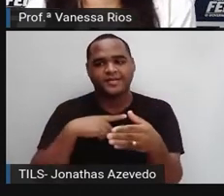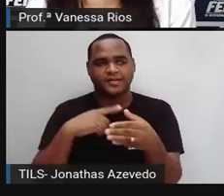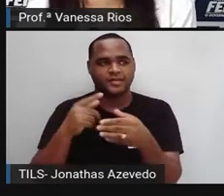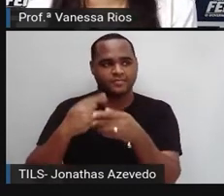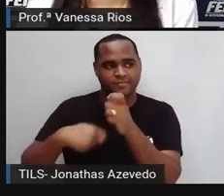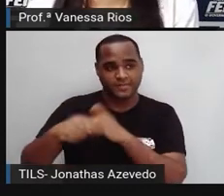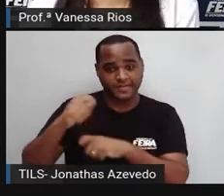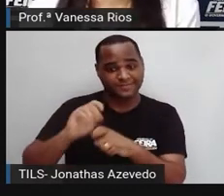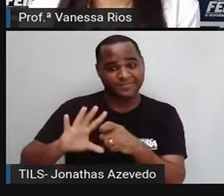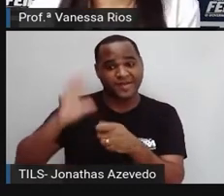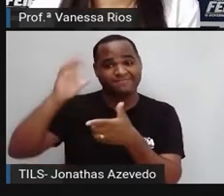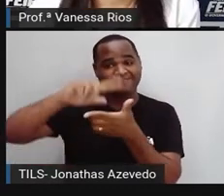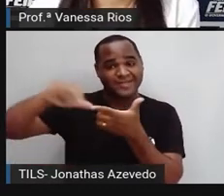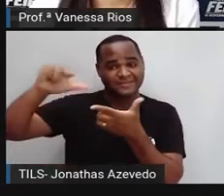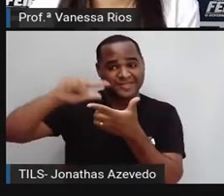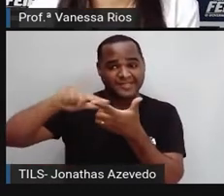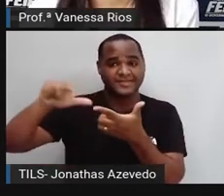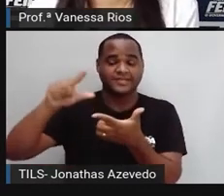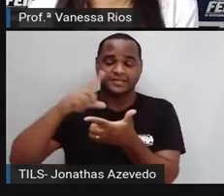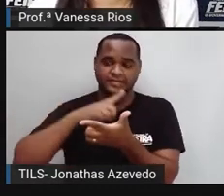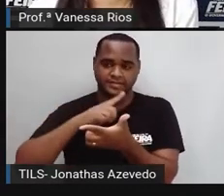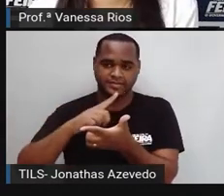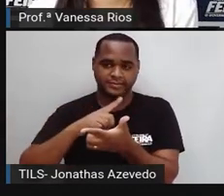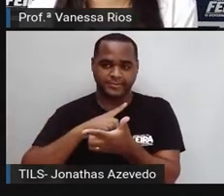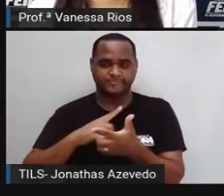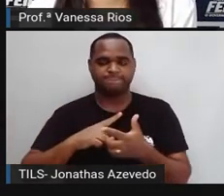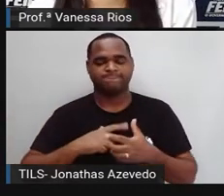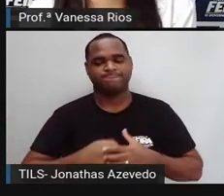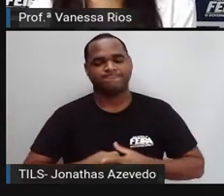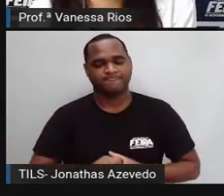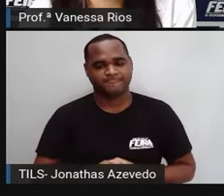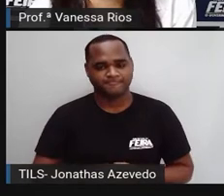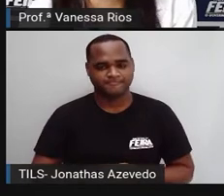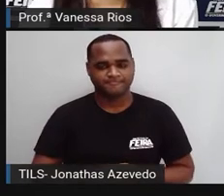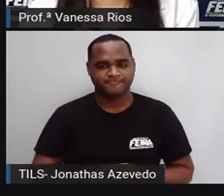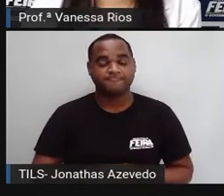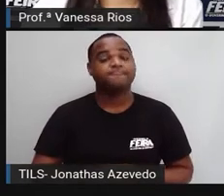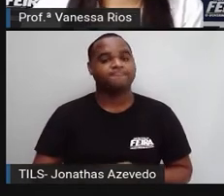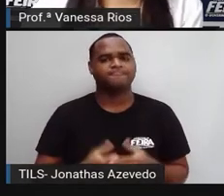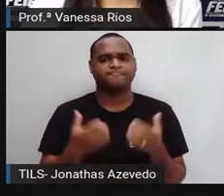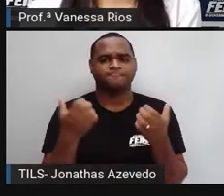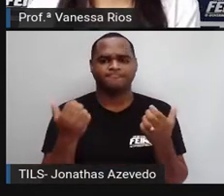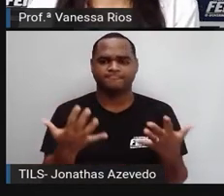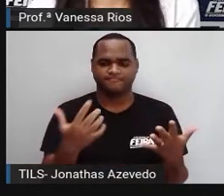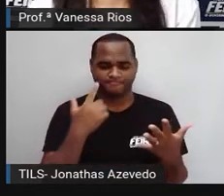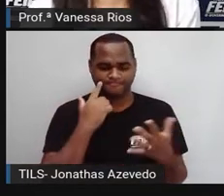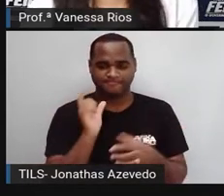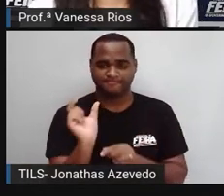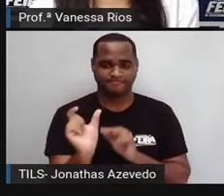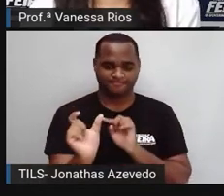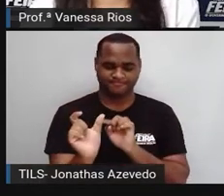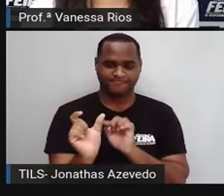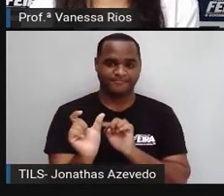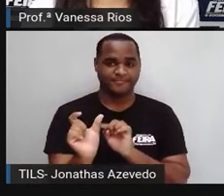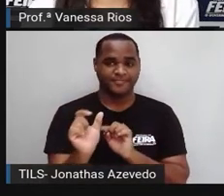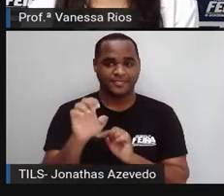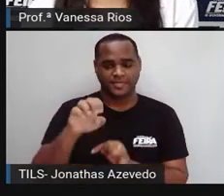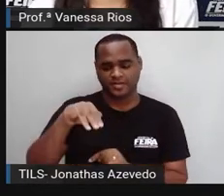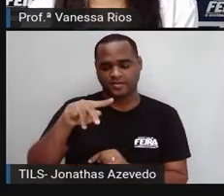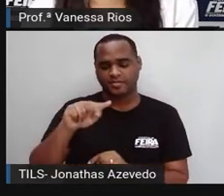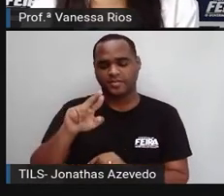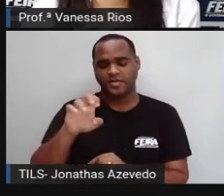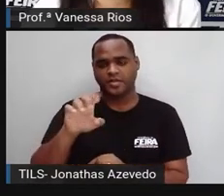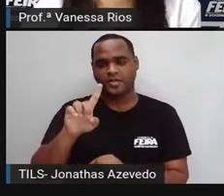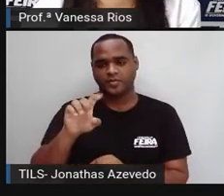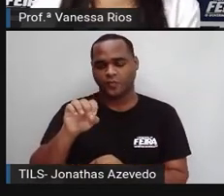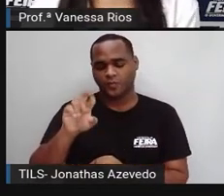novos, normalmente envolvendo inovações e riscos. Então esta palavra, ela está relacionada ao mercado